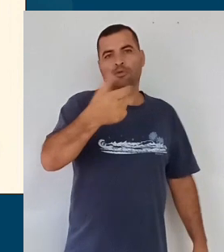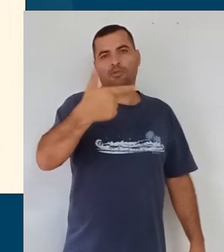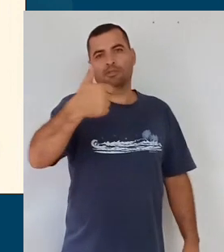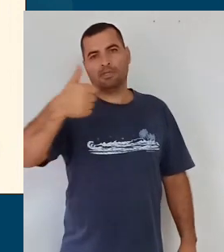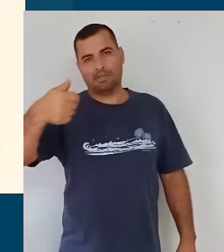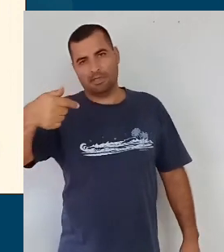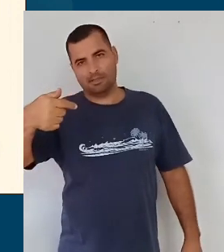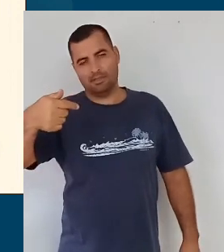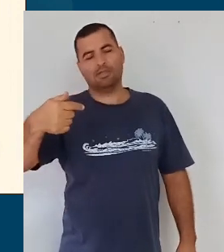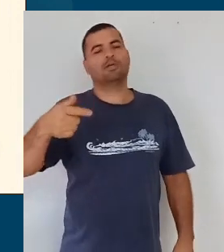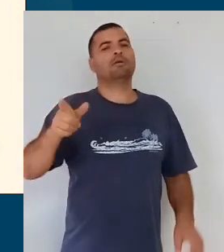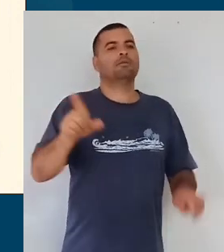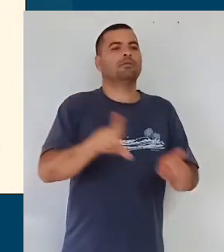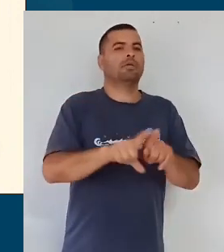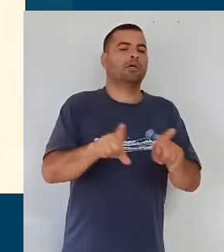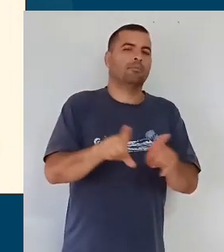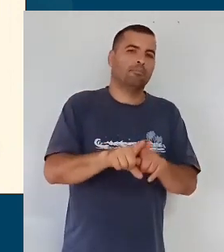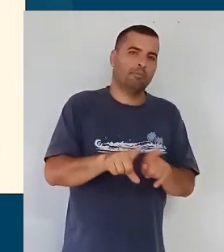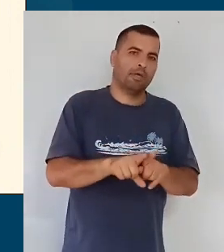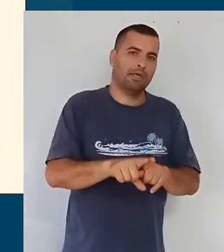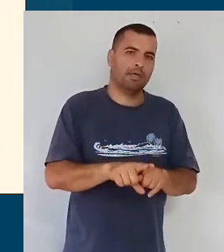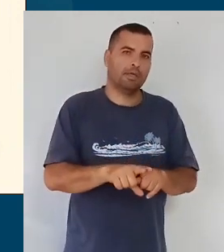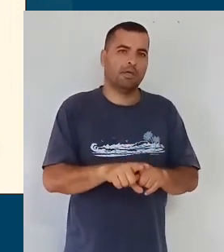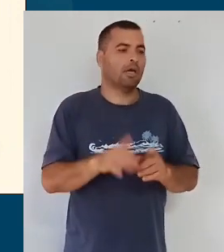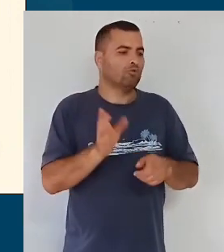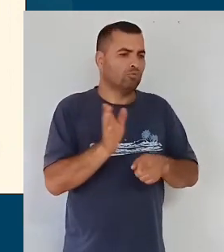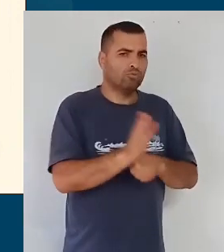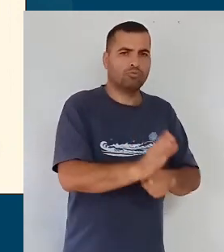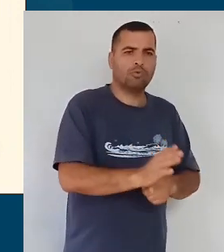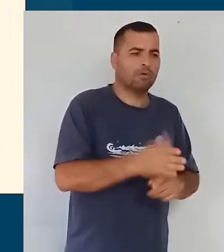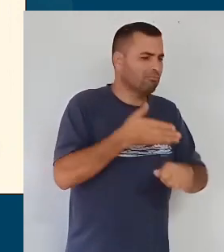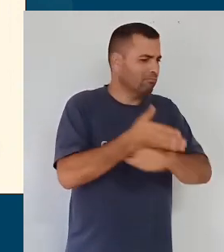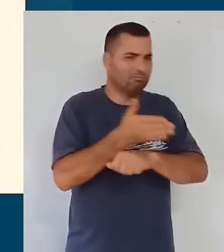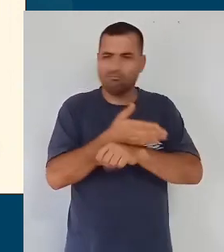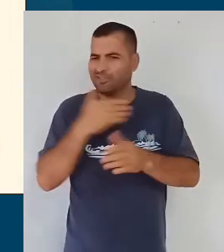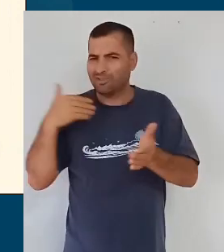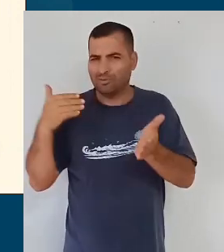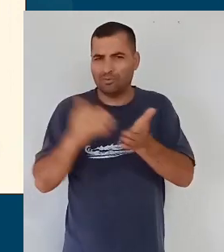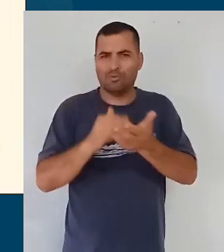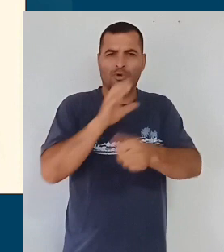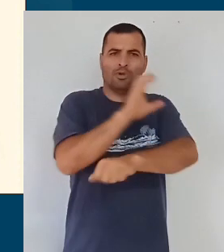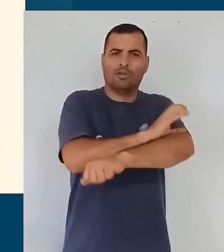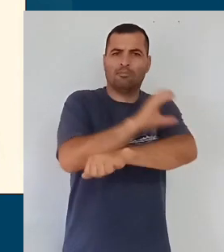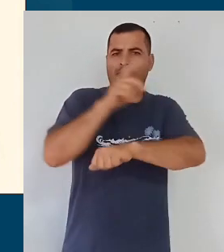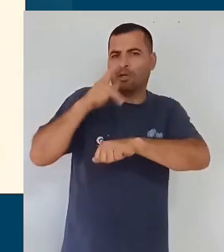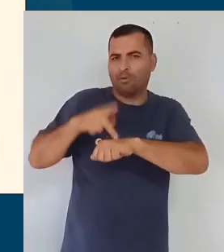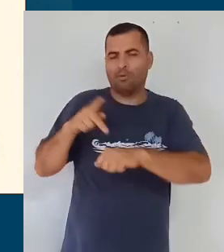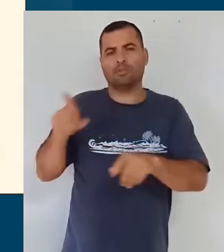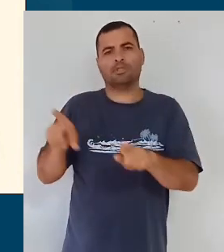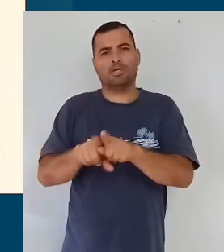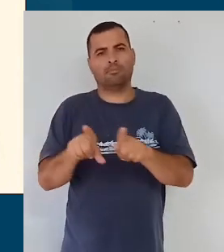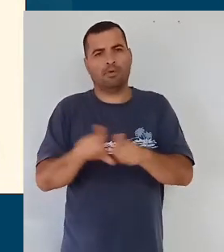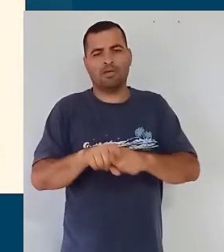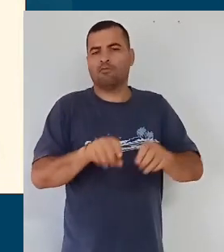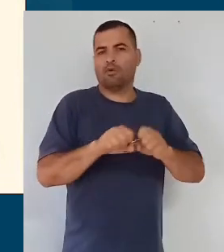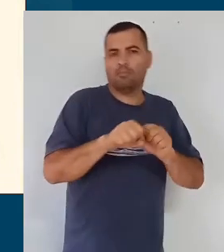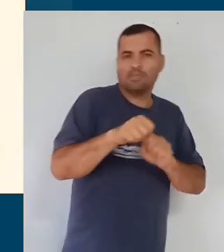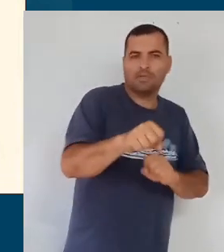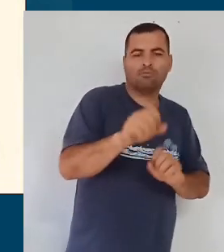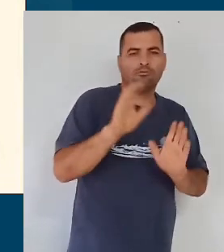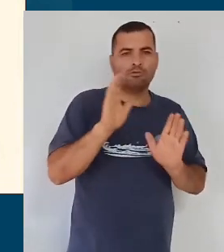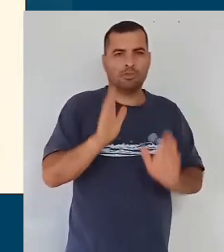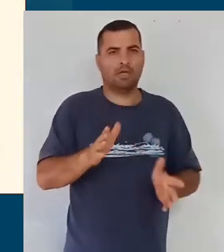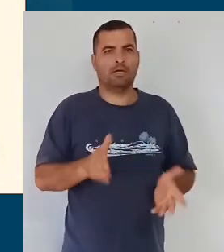e também das contribuições individuais e coletivas e das coordenadoras pedagógicas, das formações que